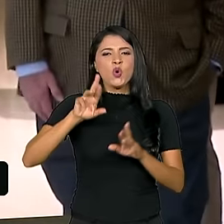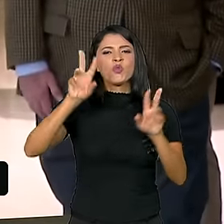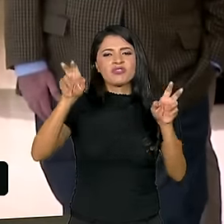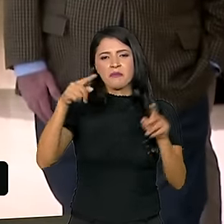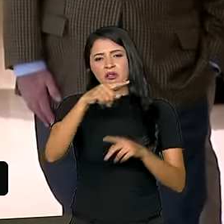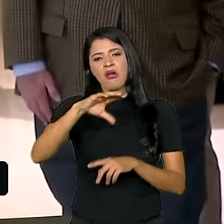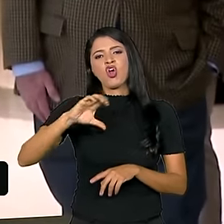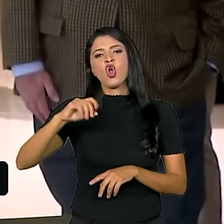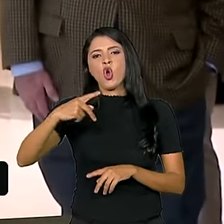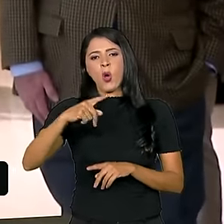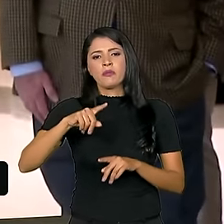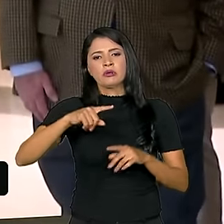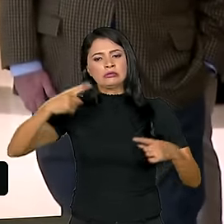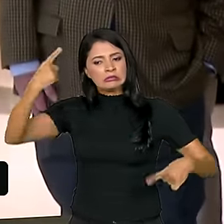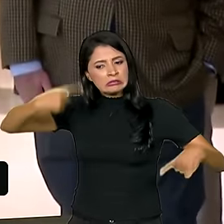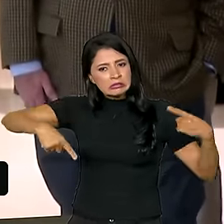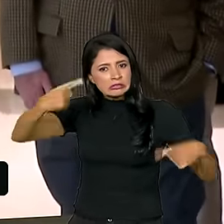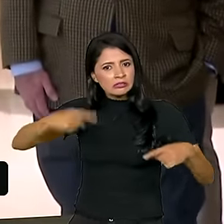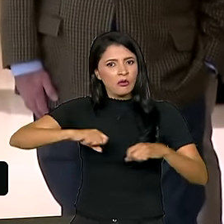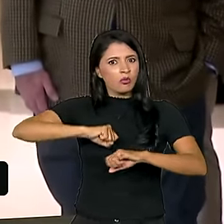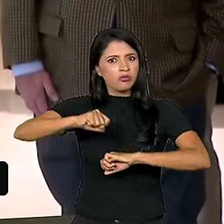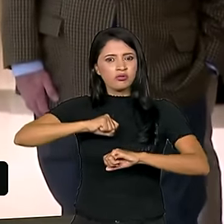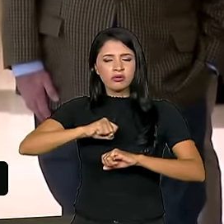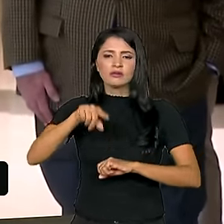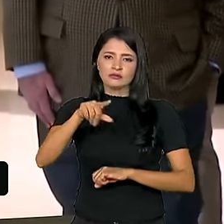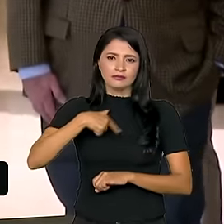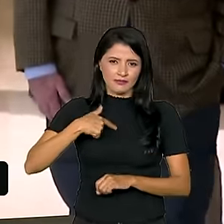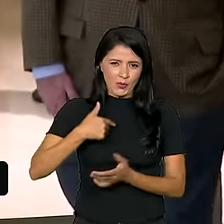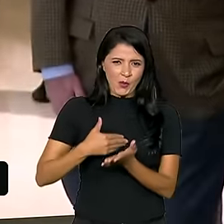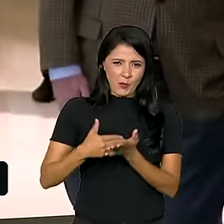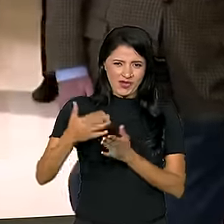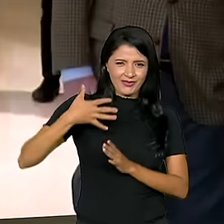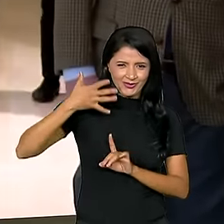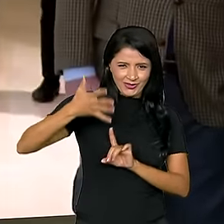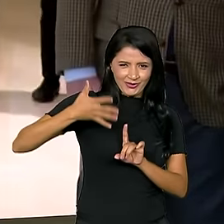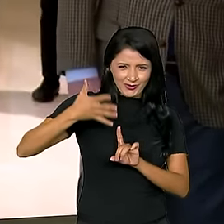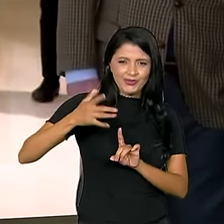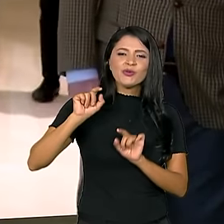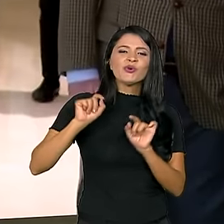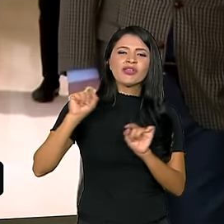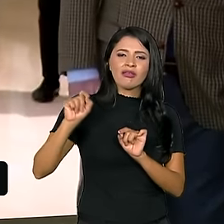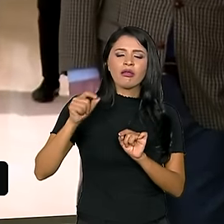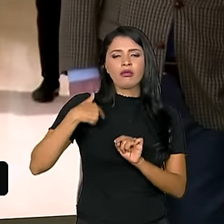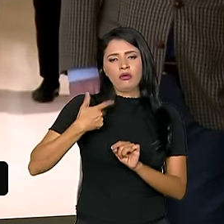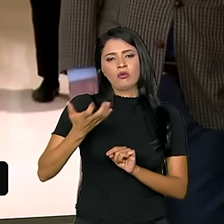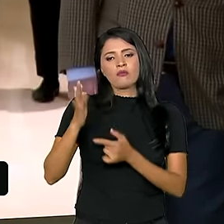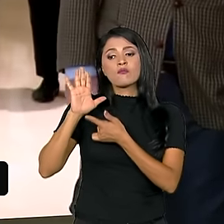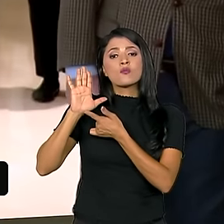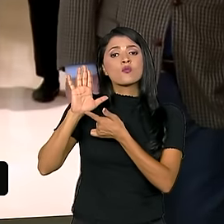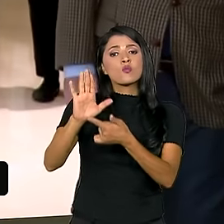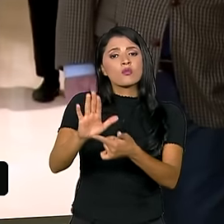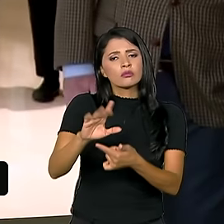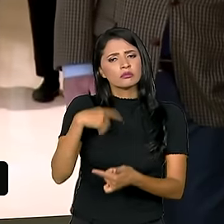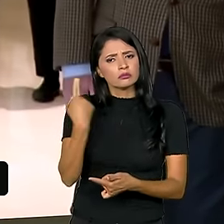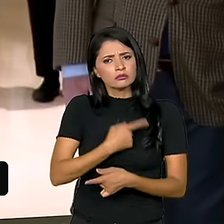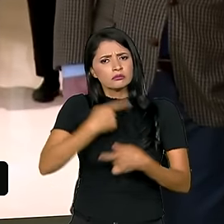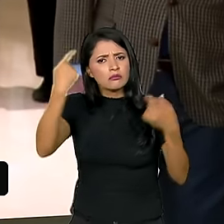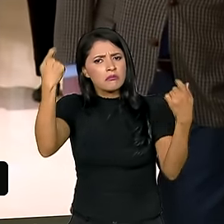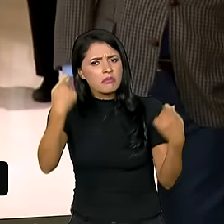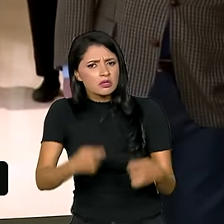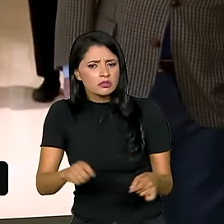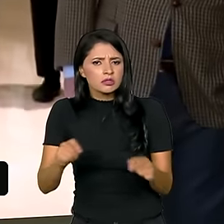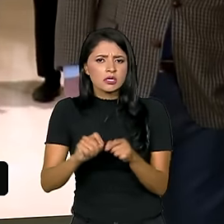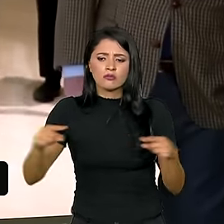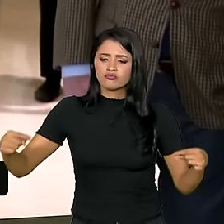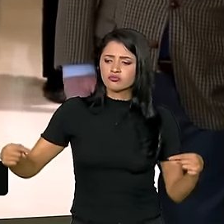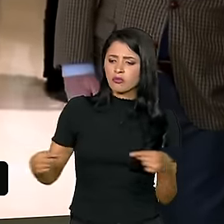da COP. Vocês viram o meu discurso inicial, era tentando mostrar que nós temos que fazer uma combinação da